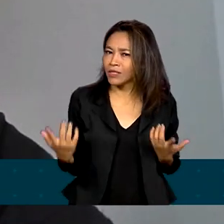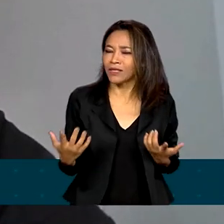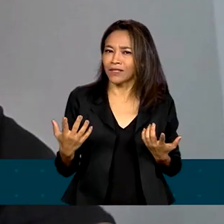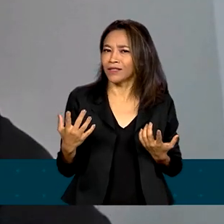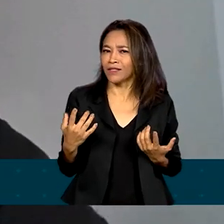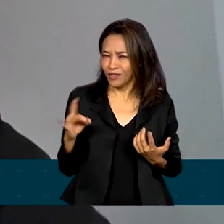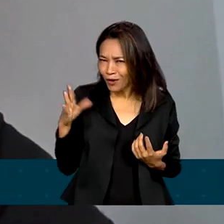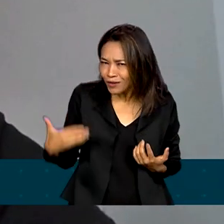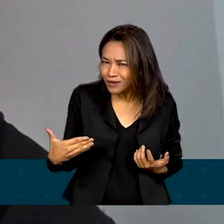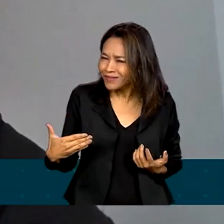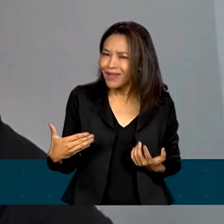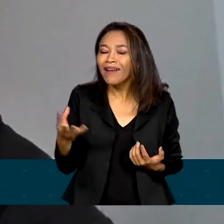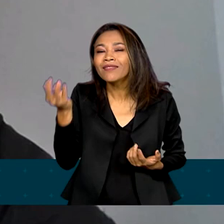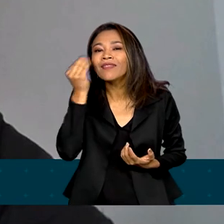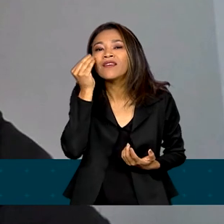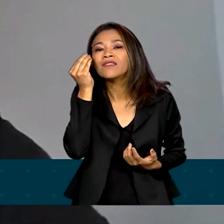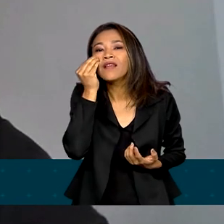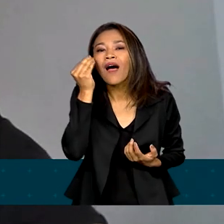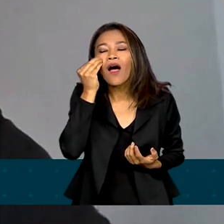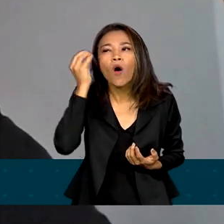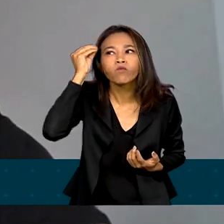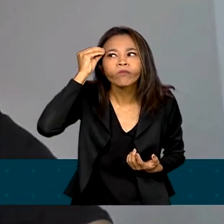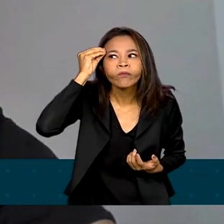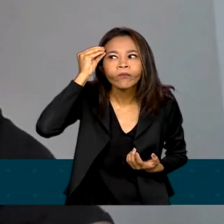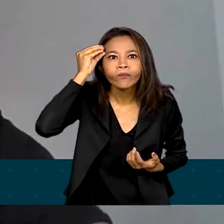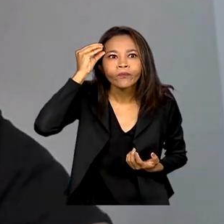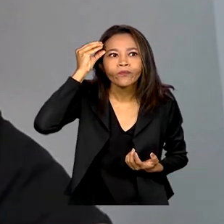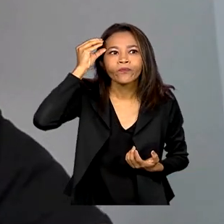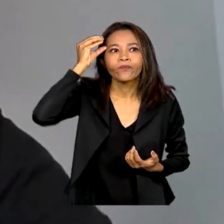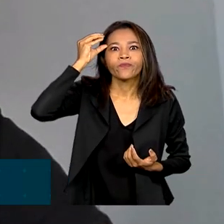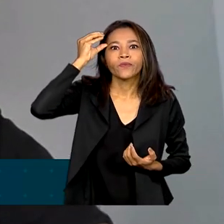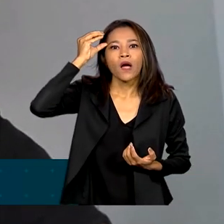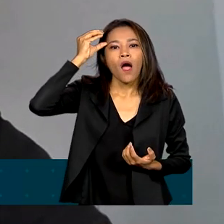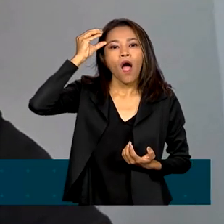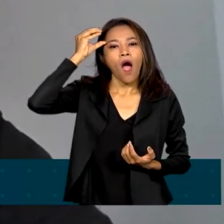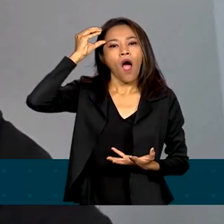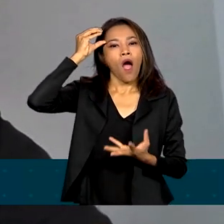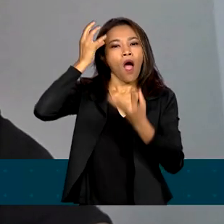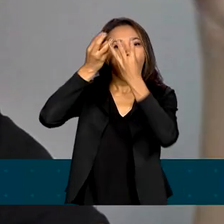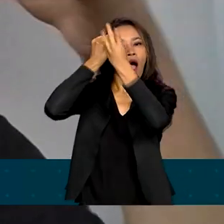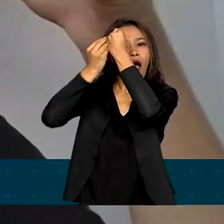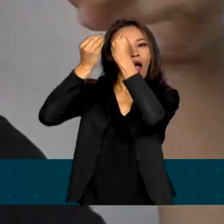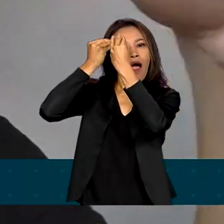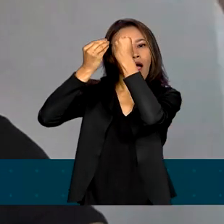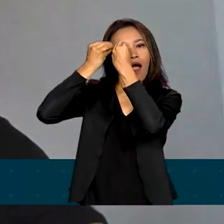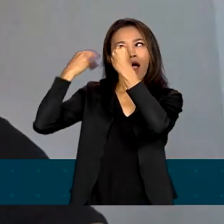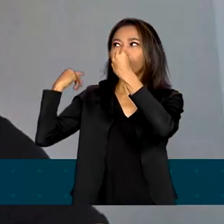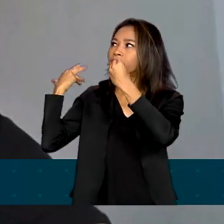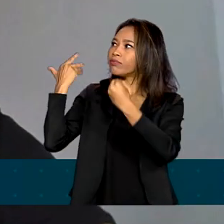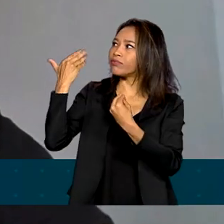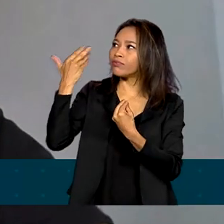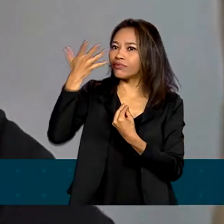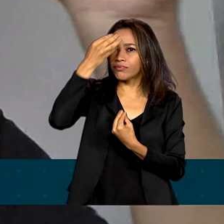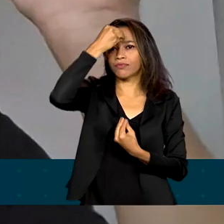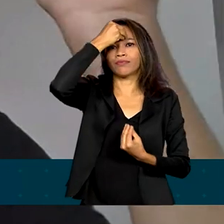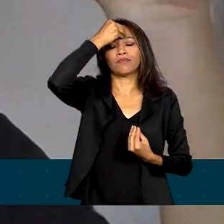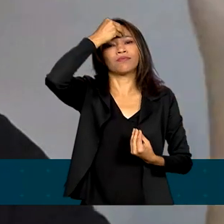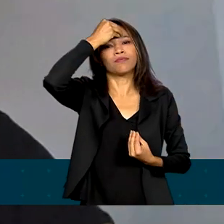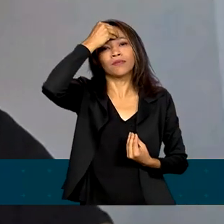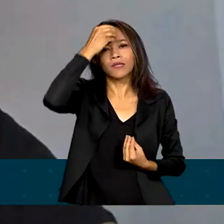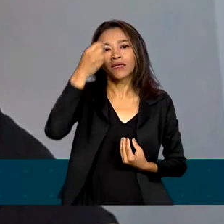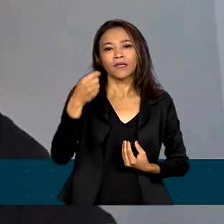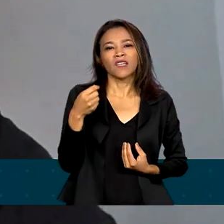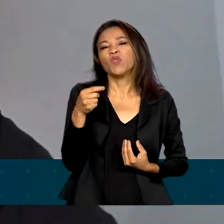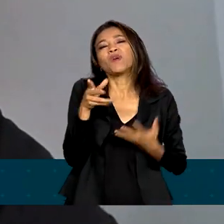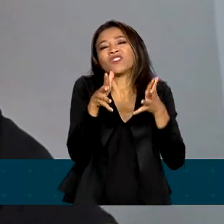testar seu conhecimento e perceber que o estudo não precisa ser